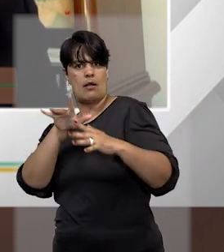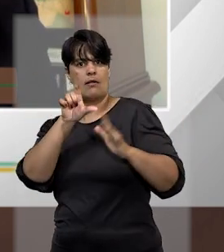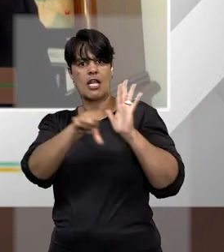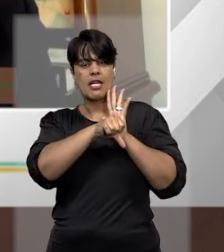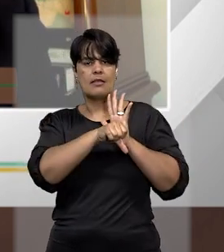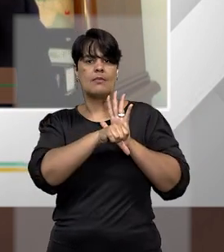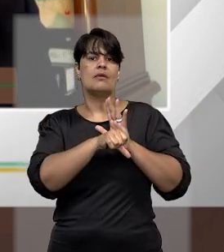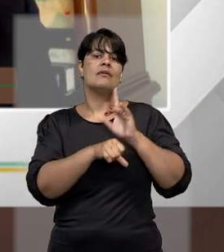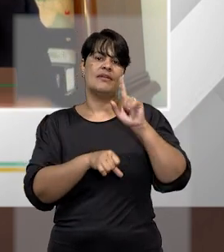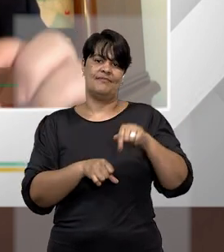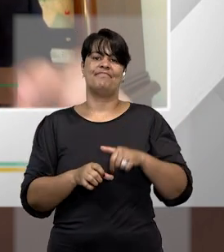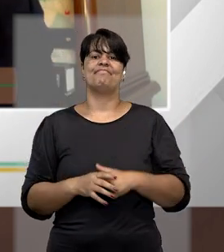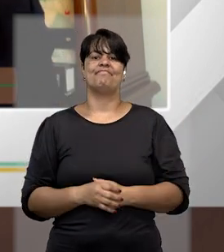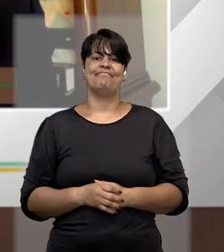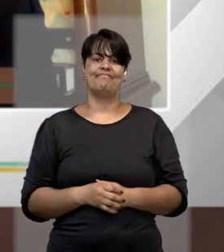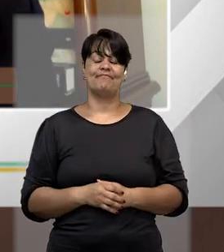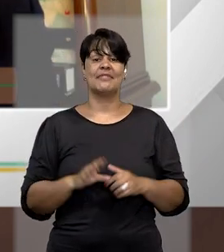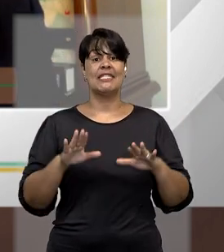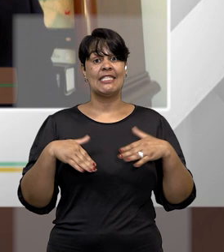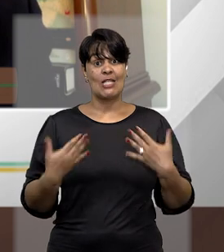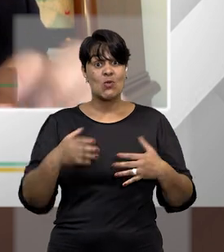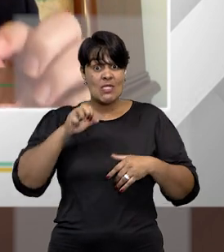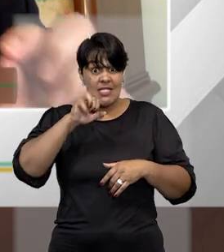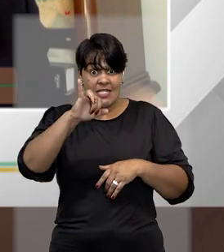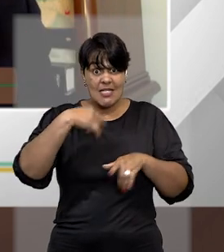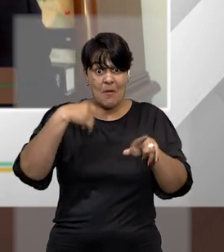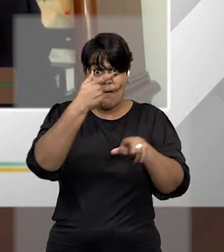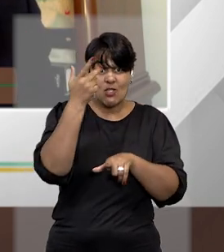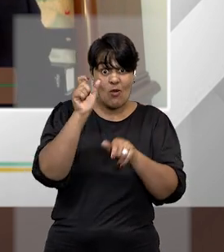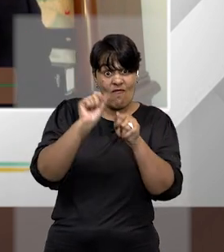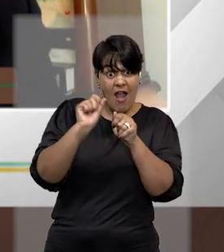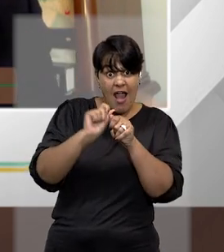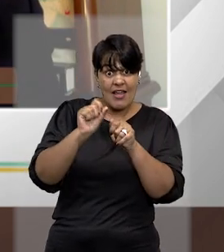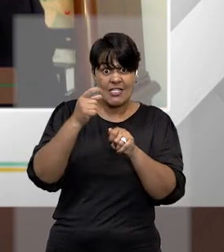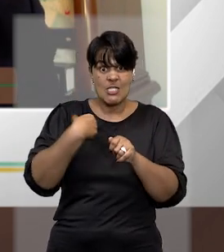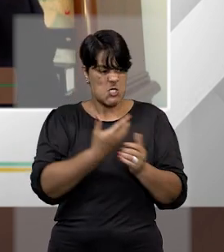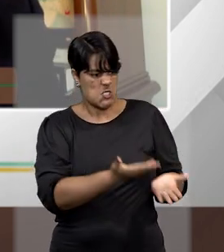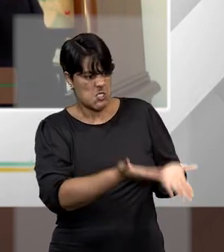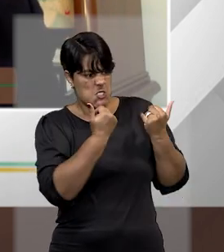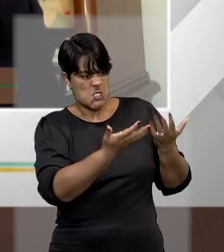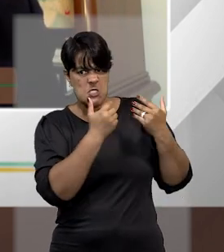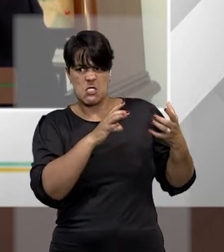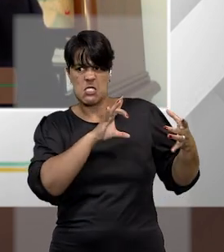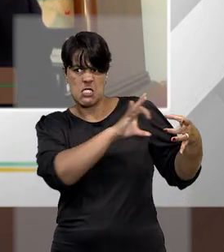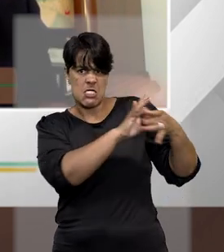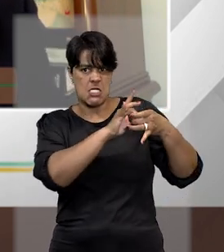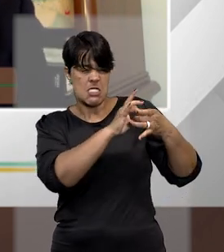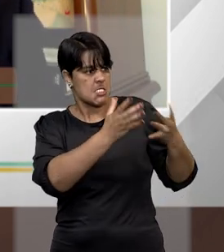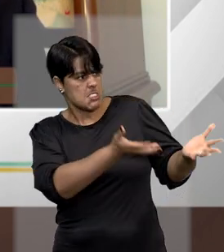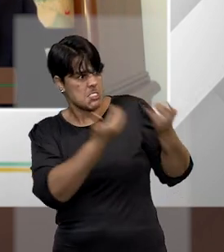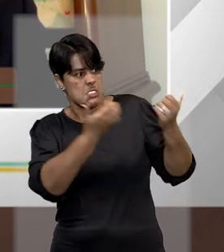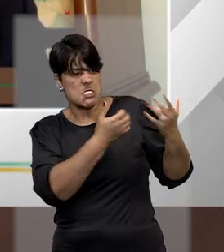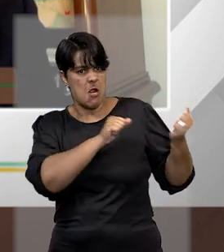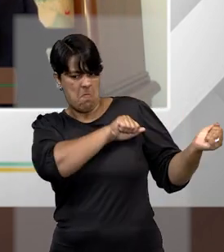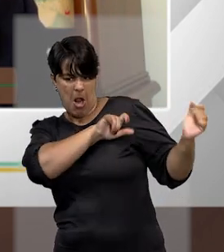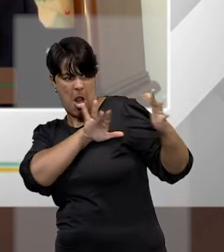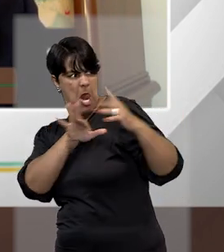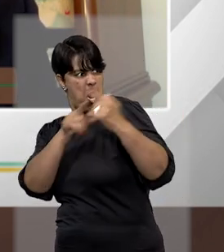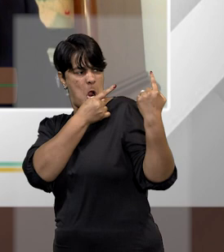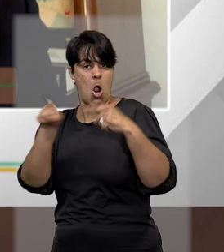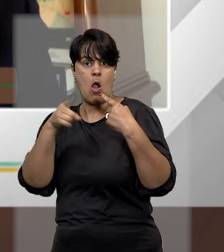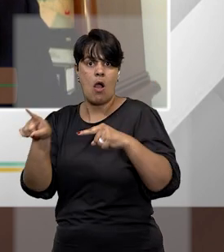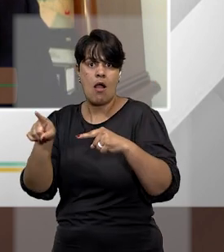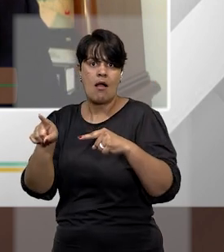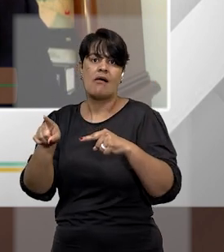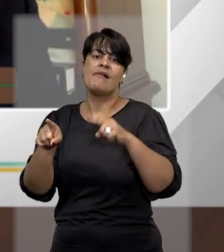que nós incitamos alguém a praticar golpe de Estado, nós podemos ter um crime.